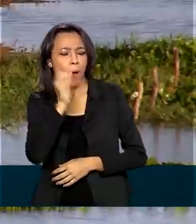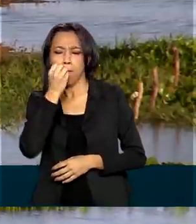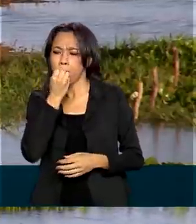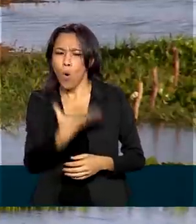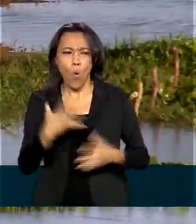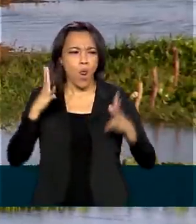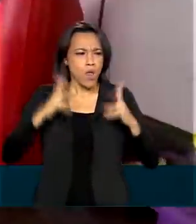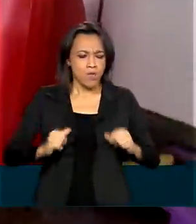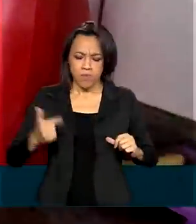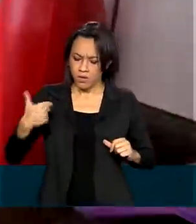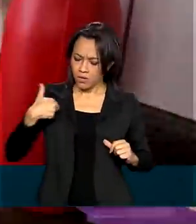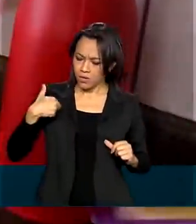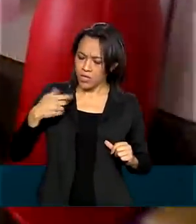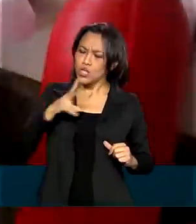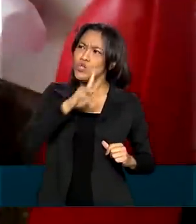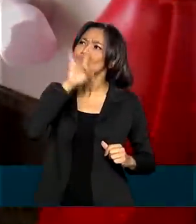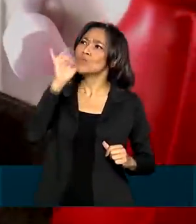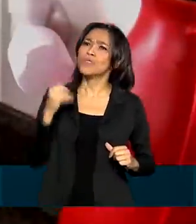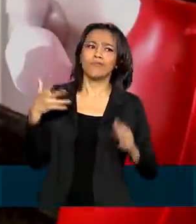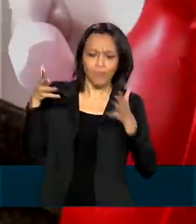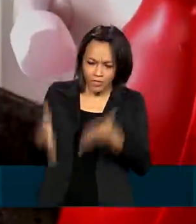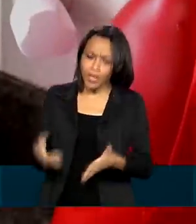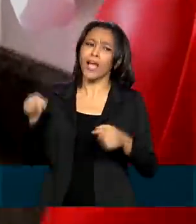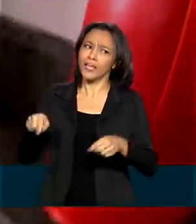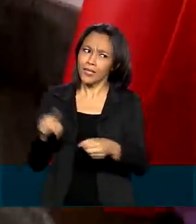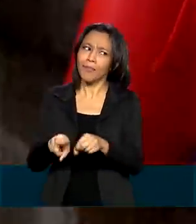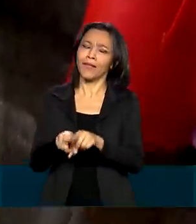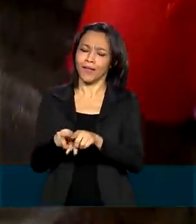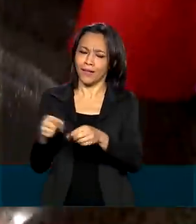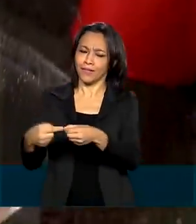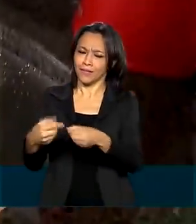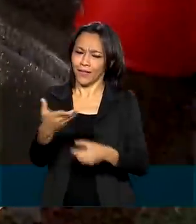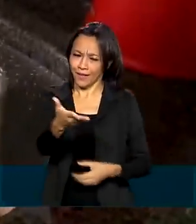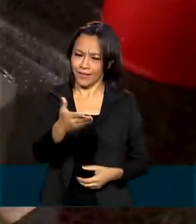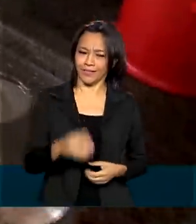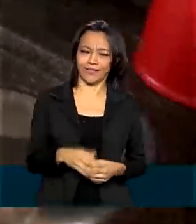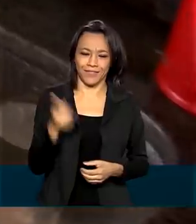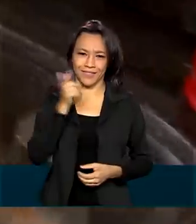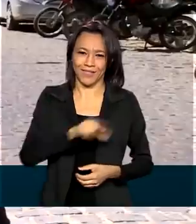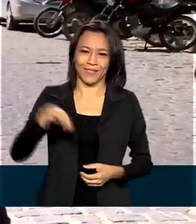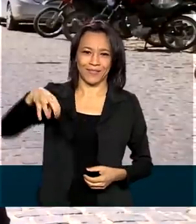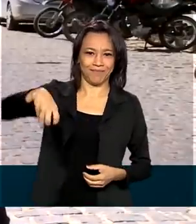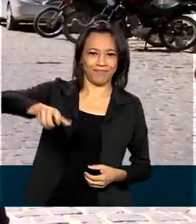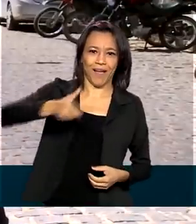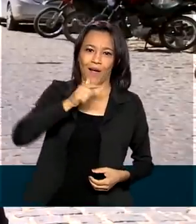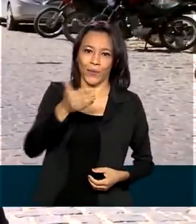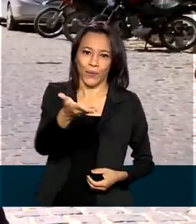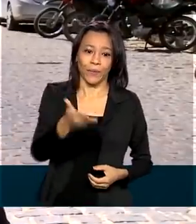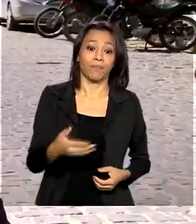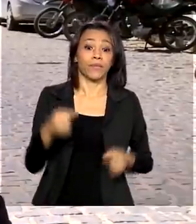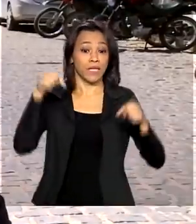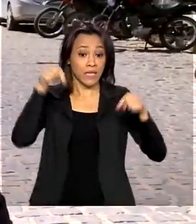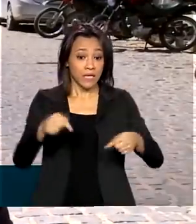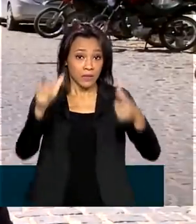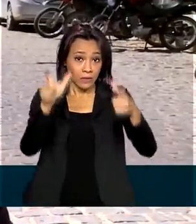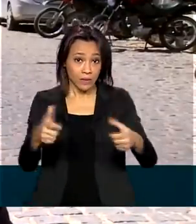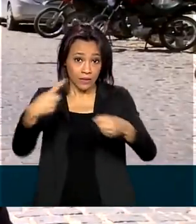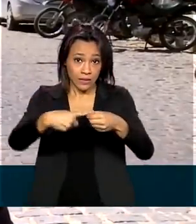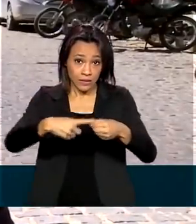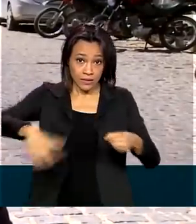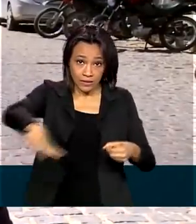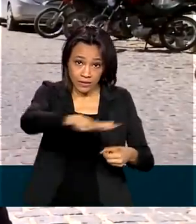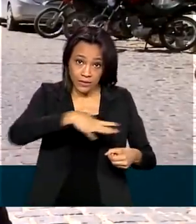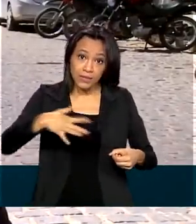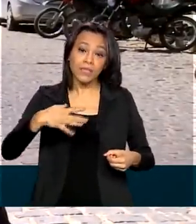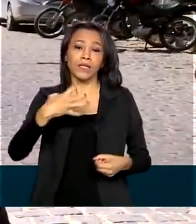água pura. E um dia eles tinham que ter essa água também. E agora esse dia chegou. Esse dia chegou. E daqui de Campo Alegre de Lourdes, na